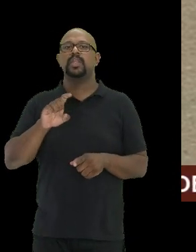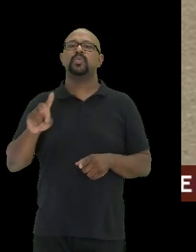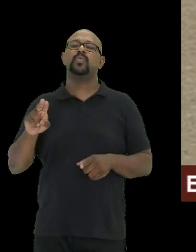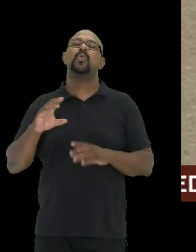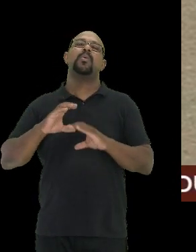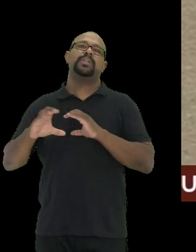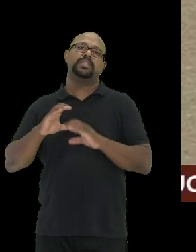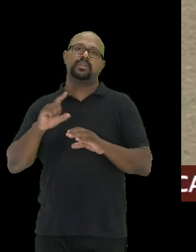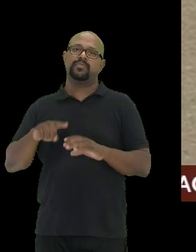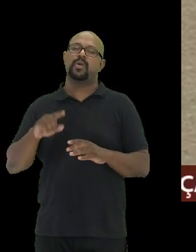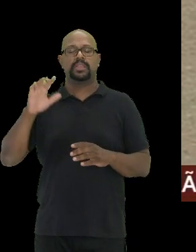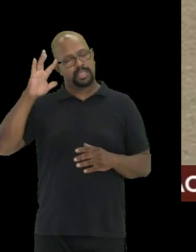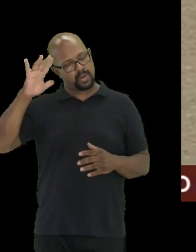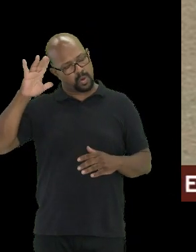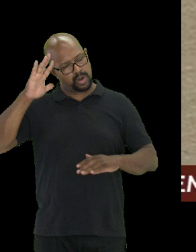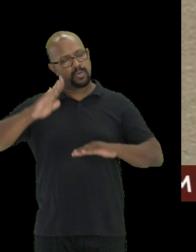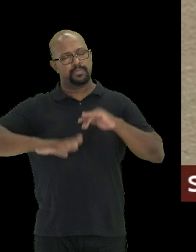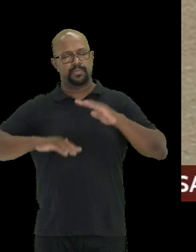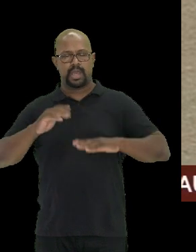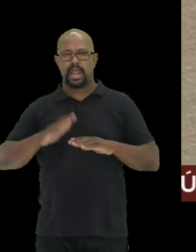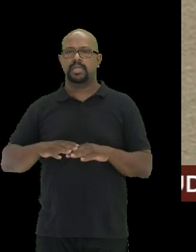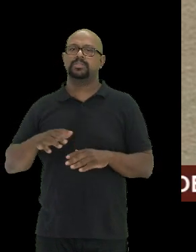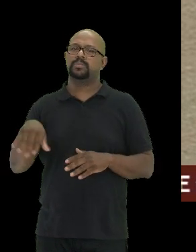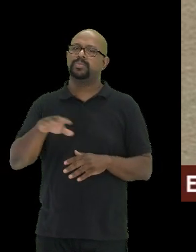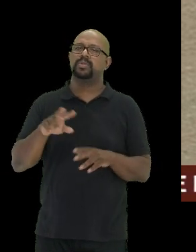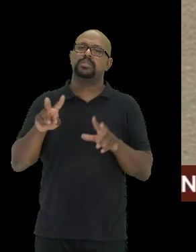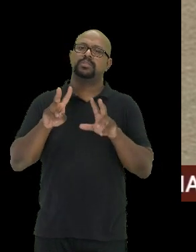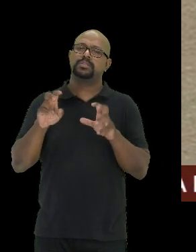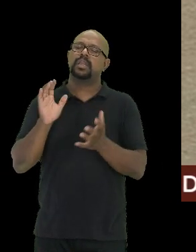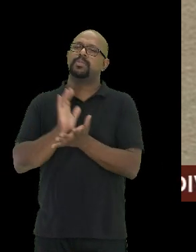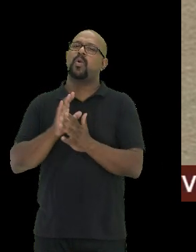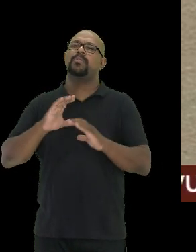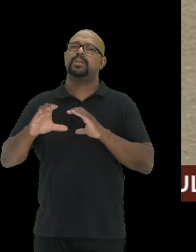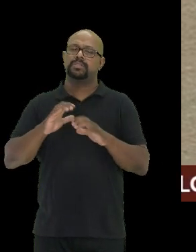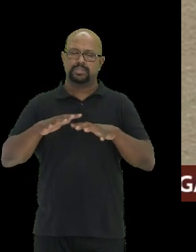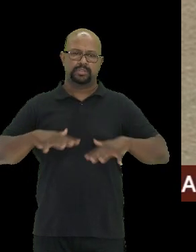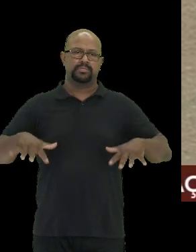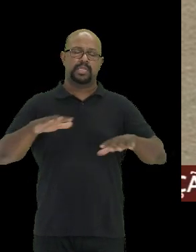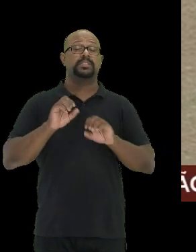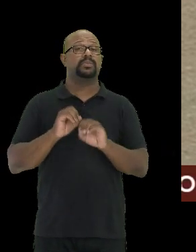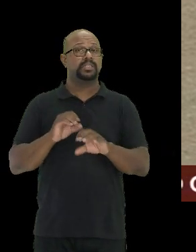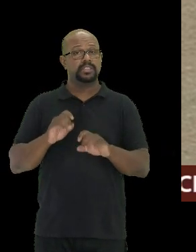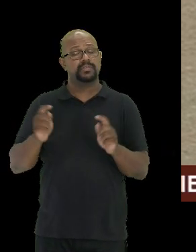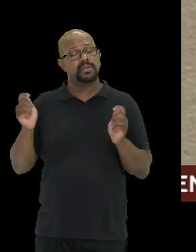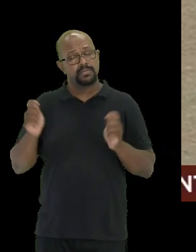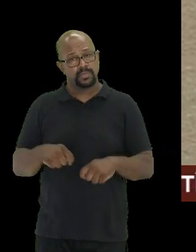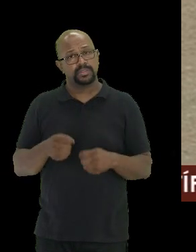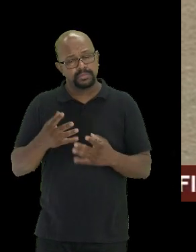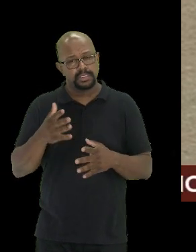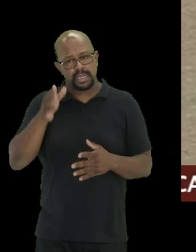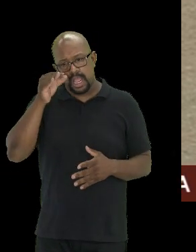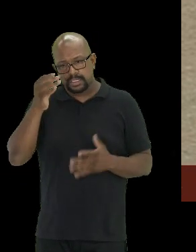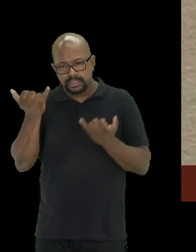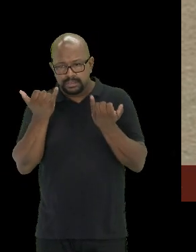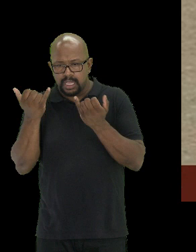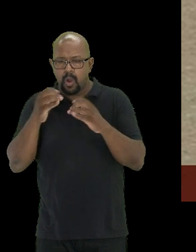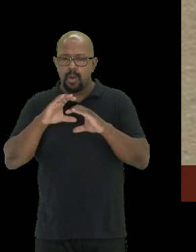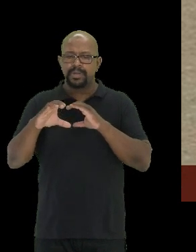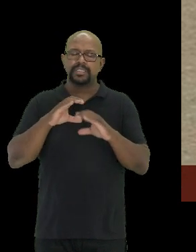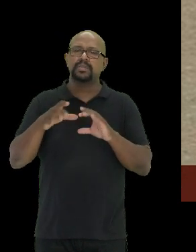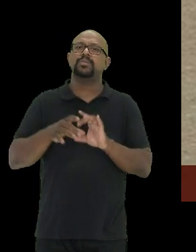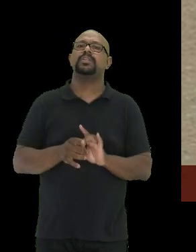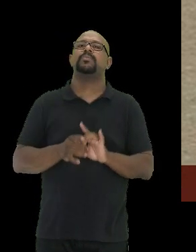teórico, prático, formado por ecossistemas comunicativos e espaços educativos que possibilitam acesso à comunicação de maneira